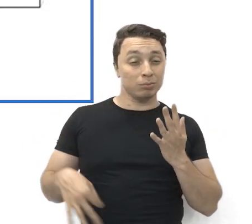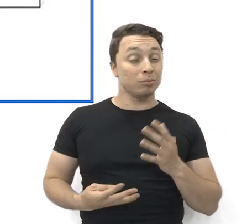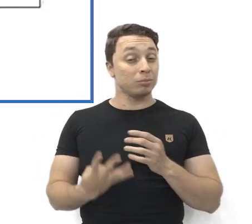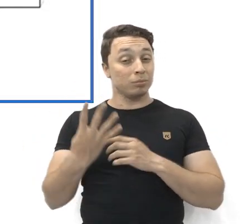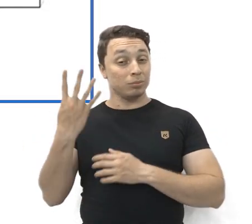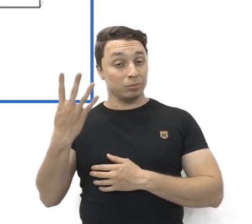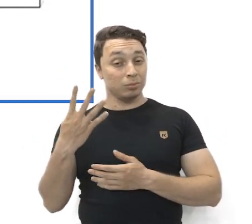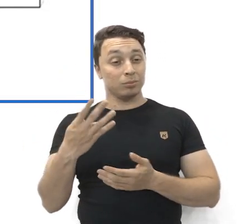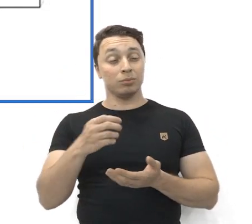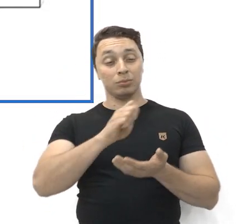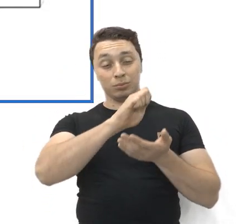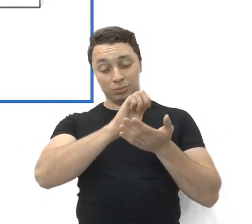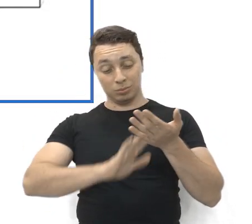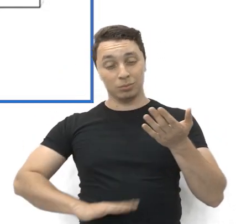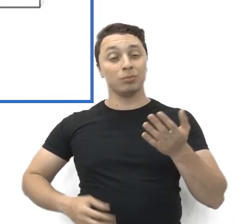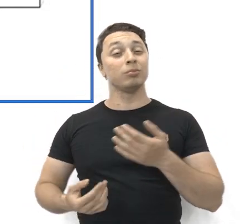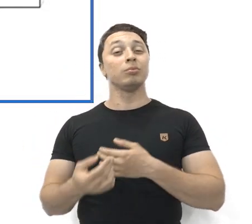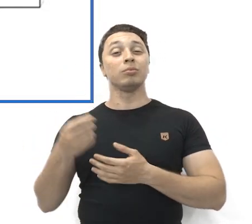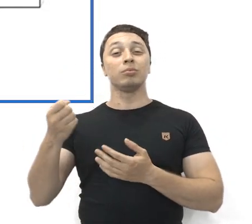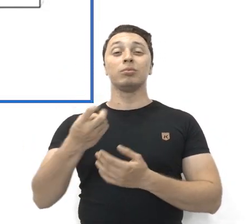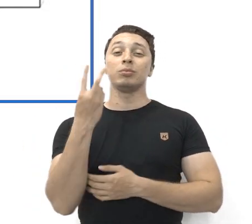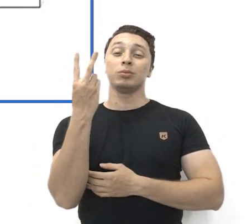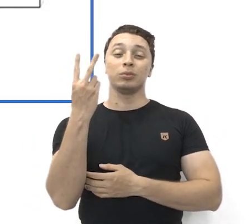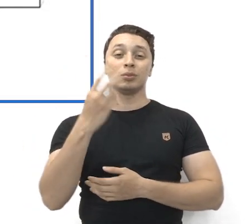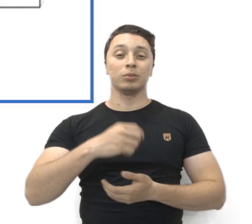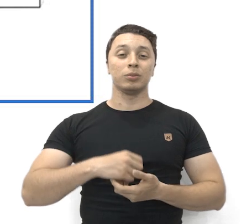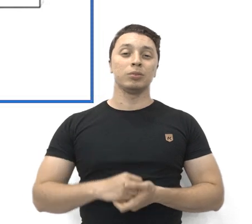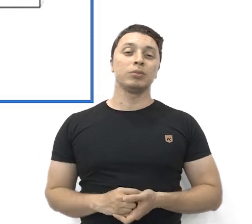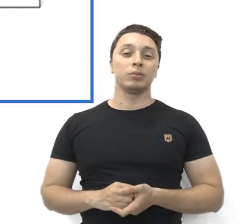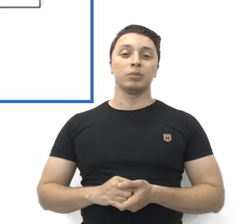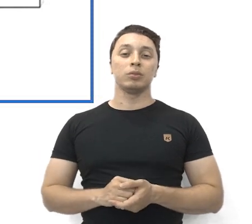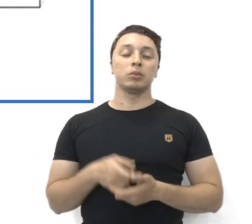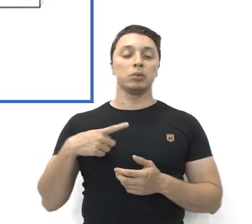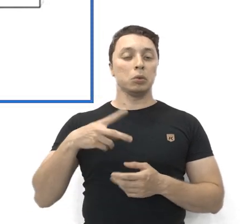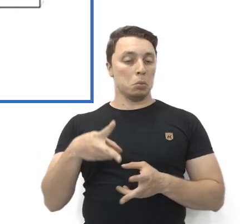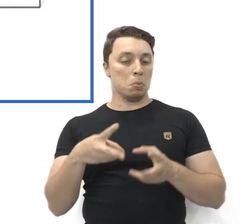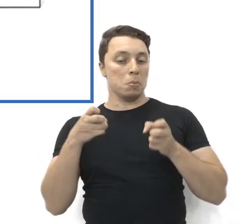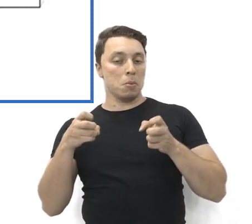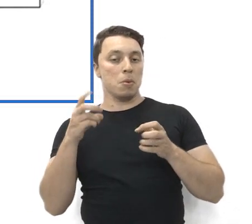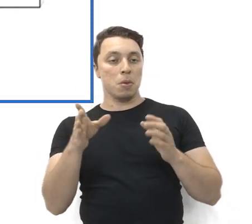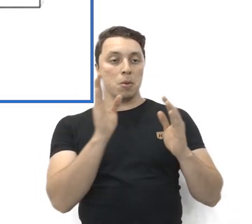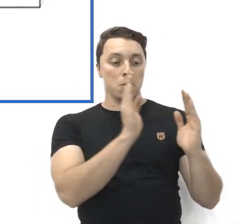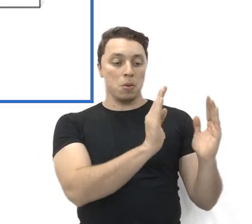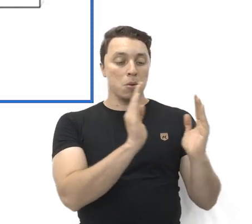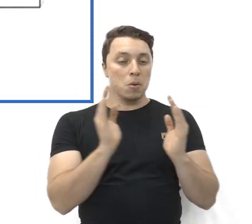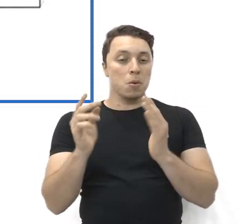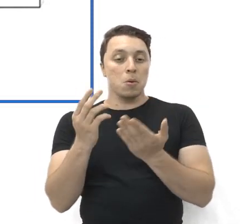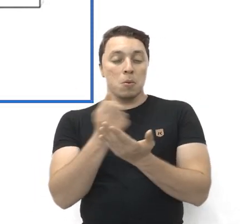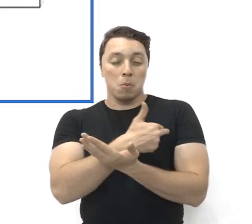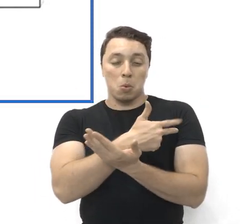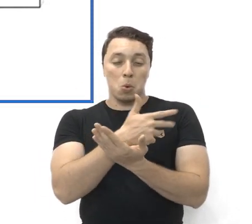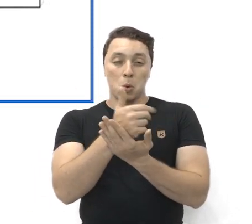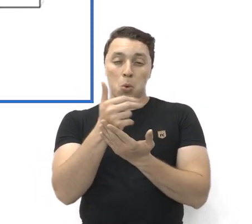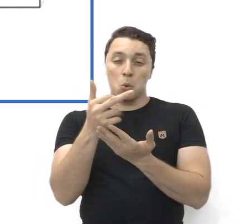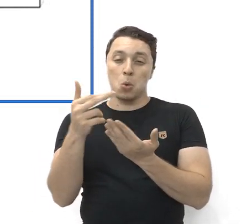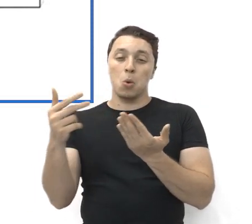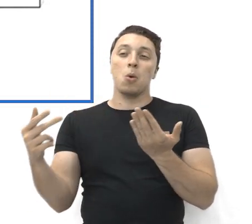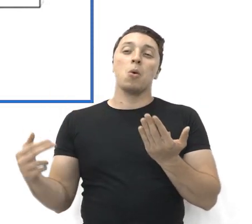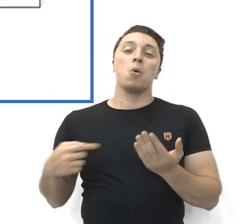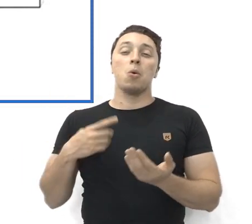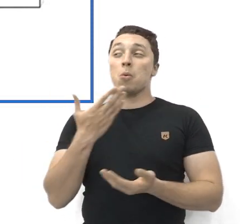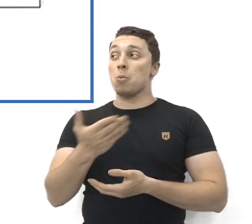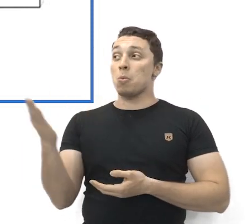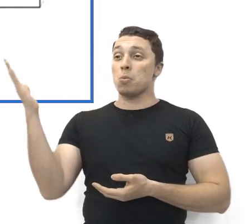parte do bloco de atividades 2. Relacionamos objetos do nosso cotidiano com sólidos geométricos e a